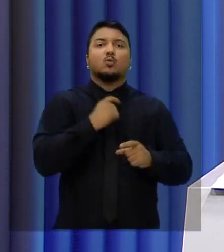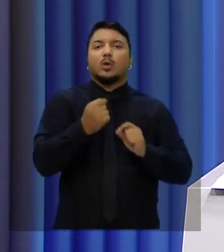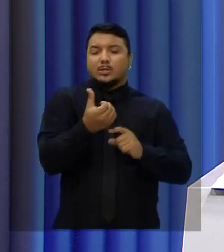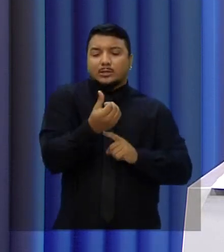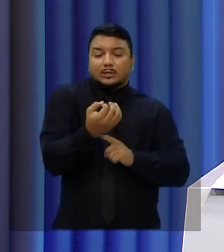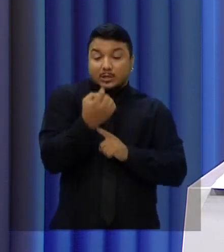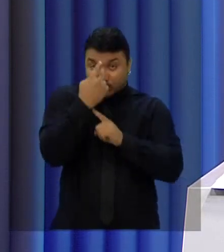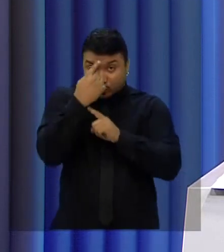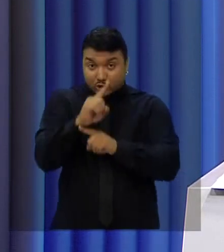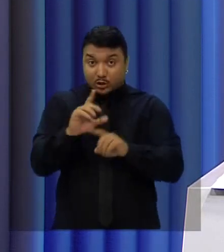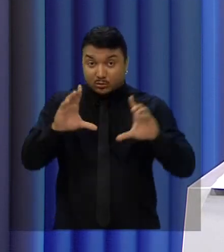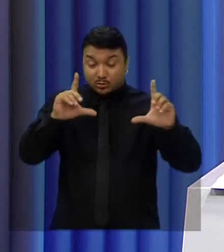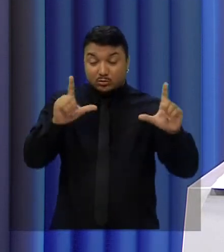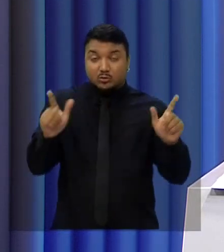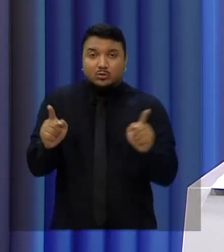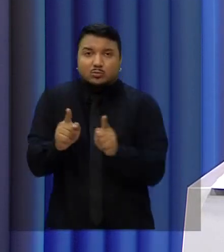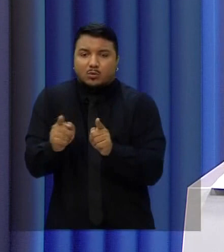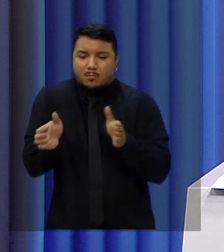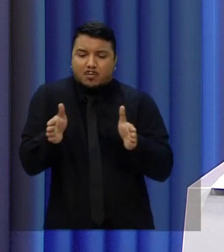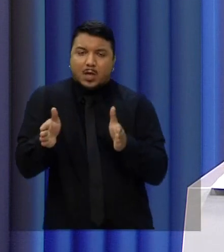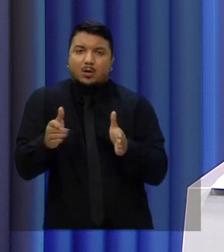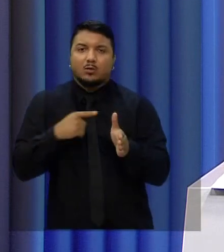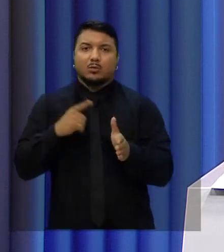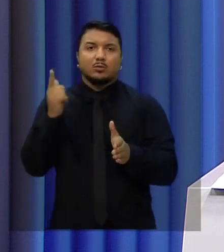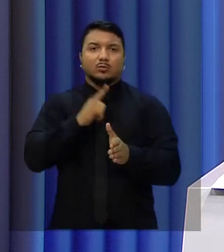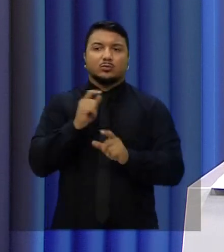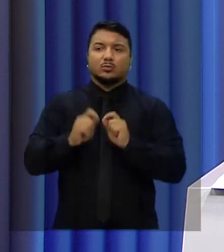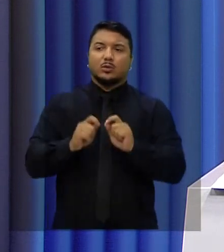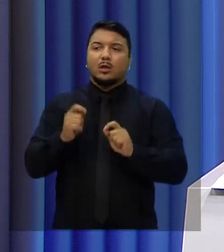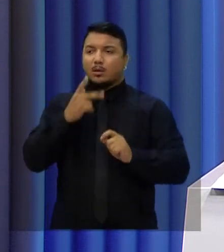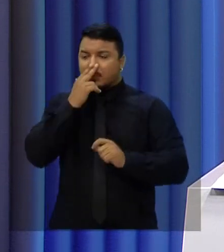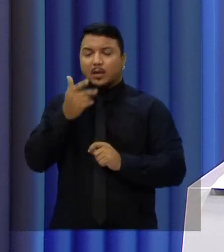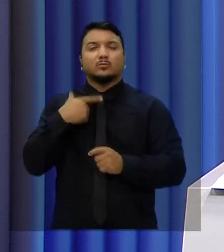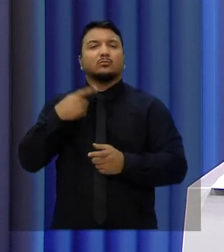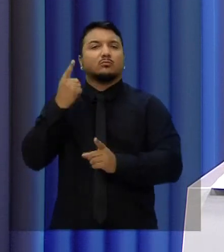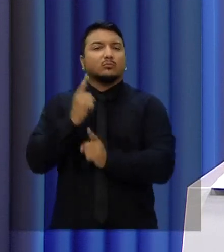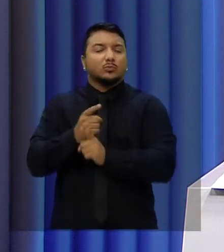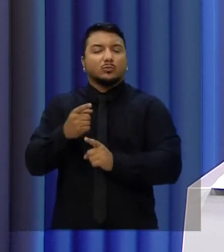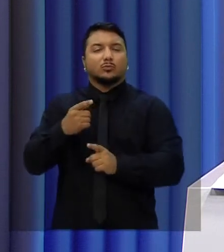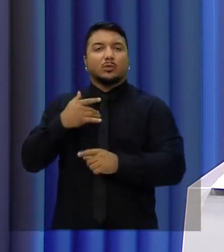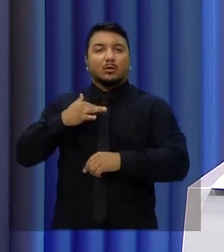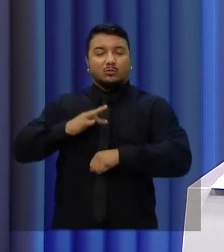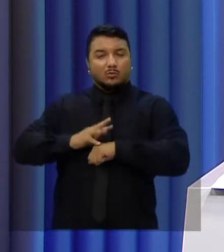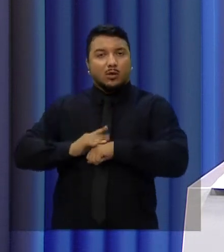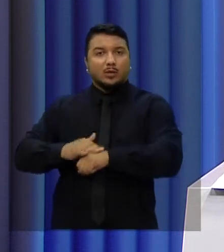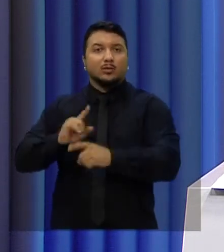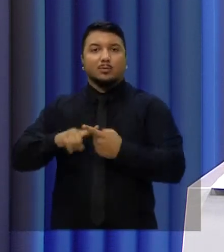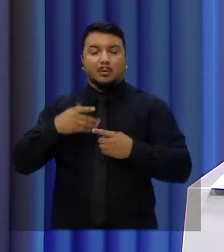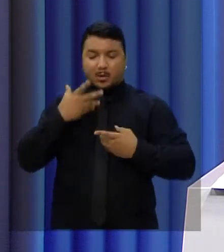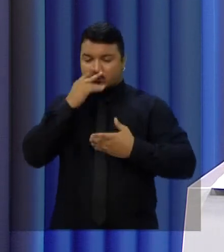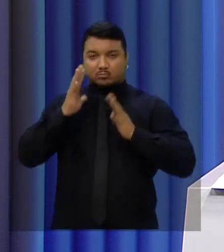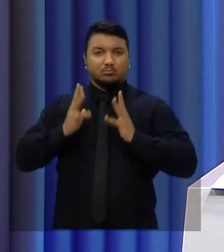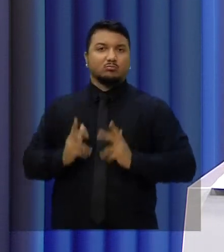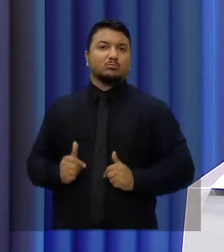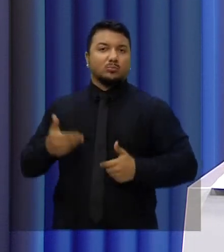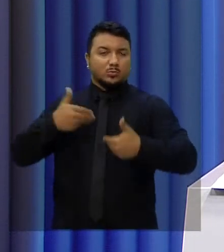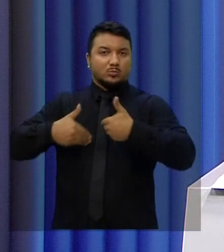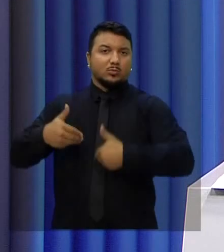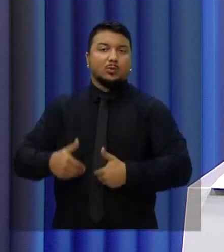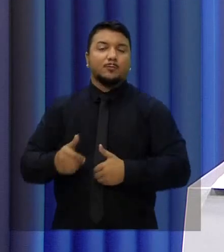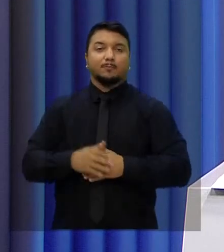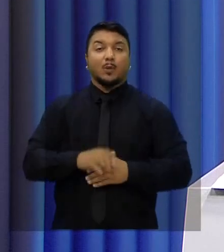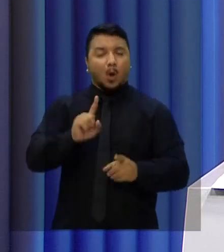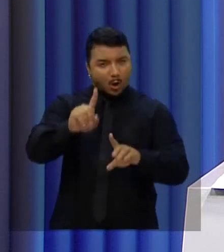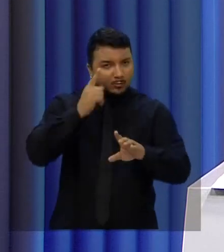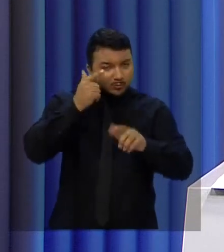diagnóstico e tratamento e vou apoiar mais médicos no interior do Estado do Ceará em postos isolados. Minha gente, mais uma reflexão